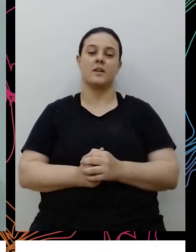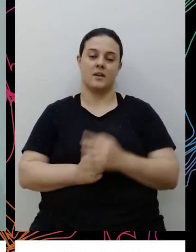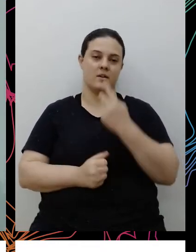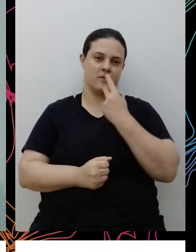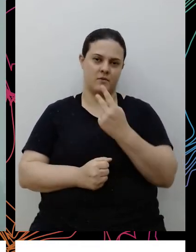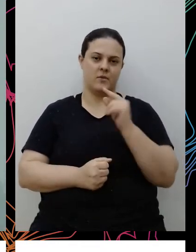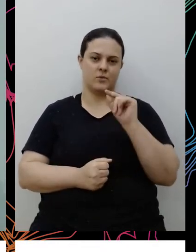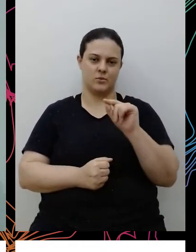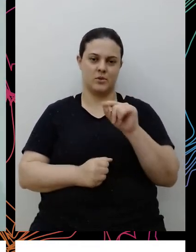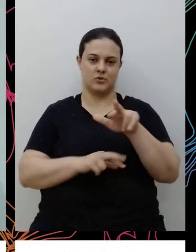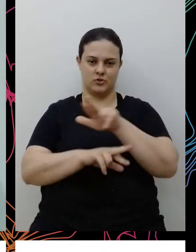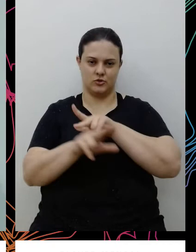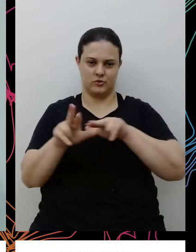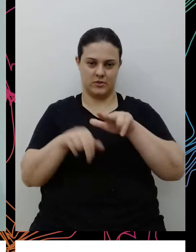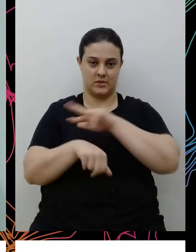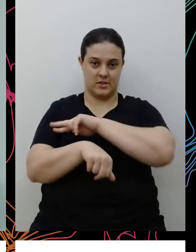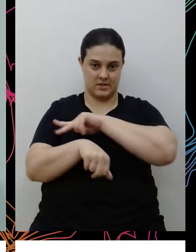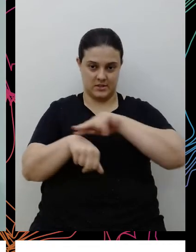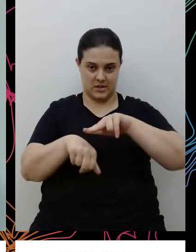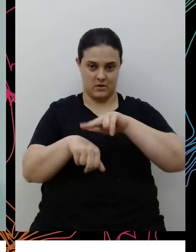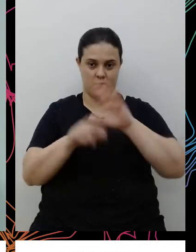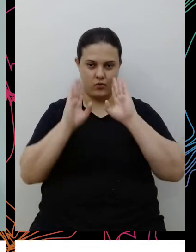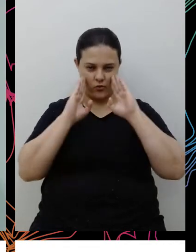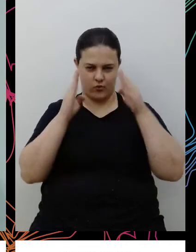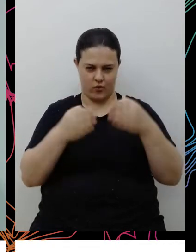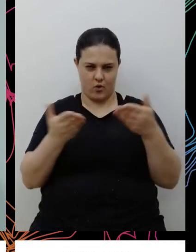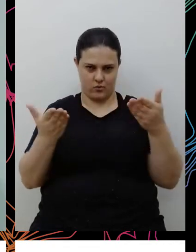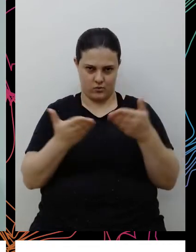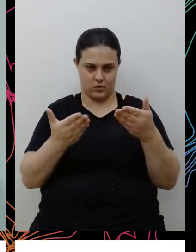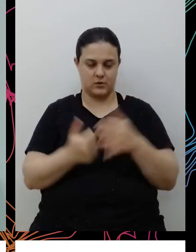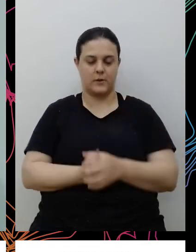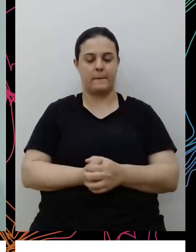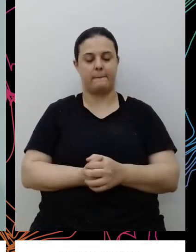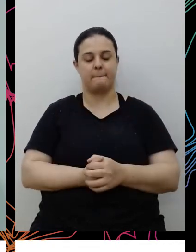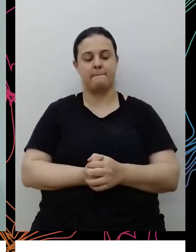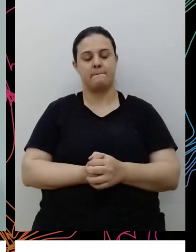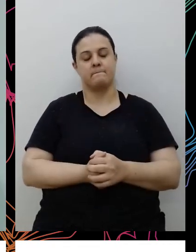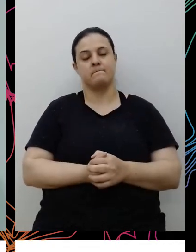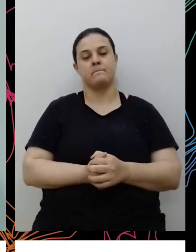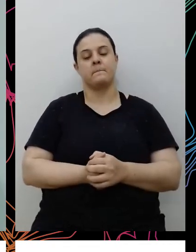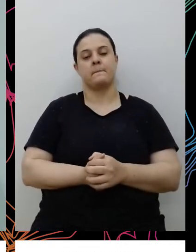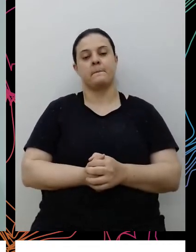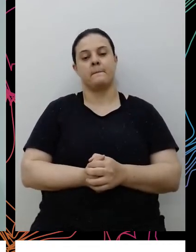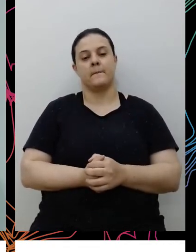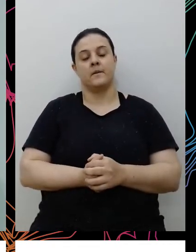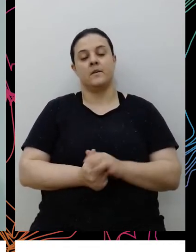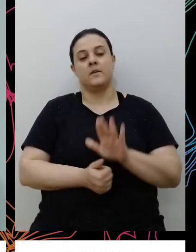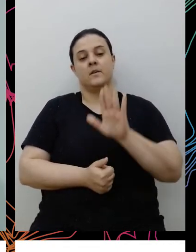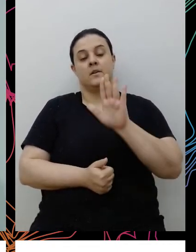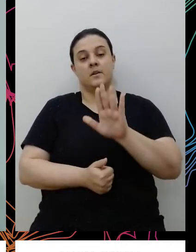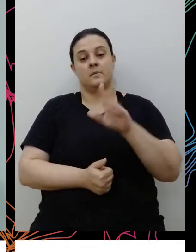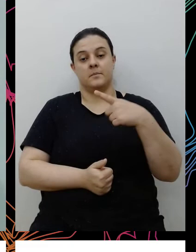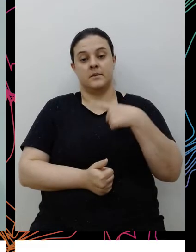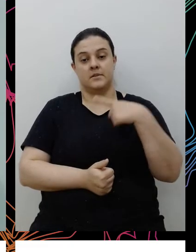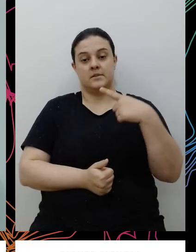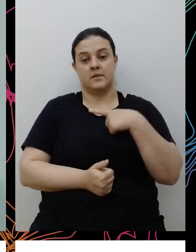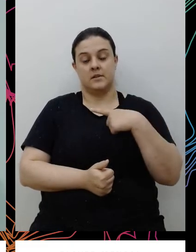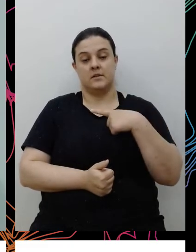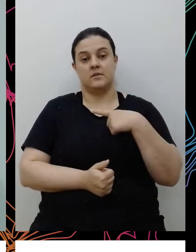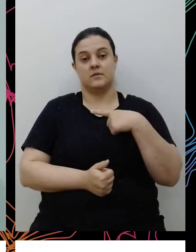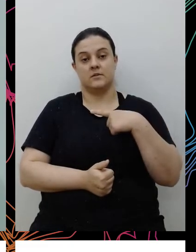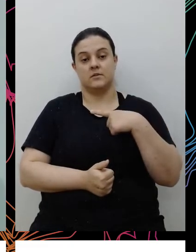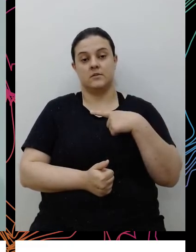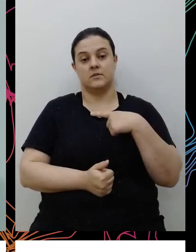bastante sobre diversidade racial, que é o foco do nosso diálogo aqui agora à tarde, mas não sermos, a gente